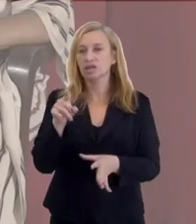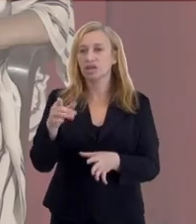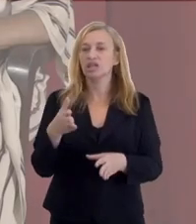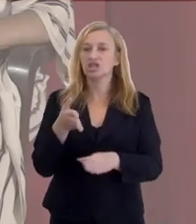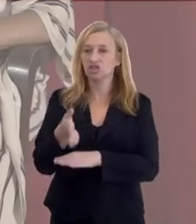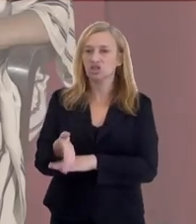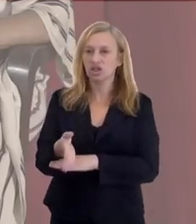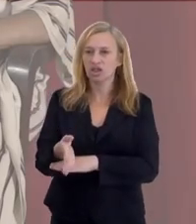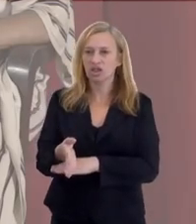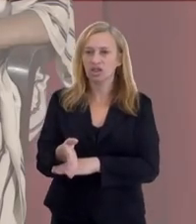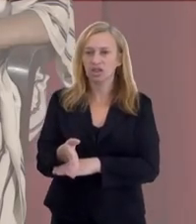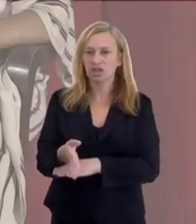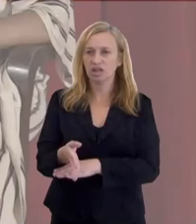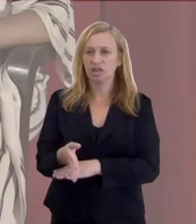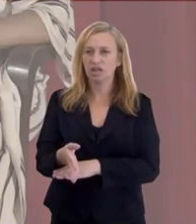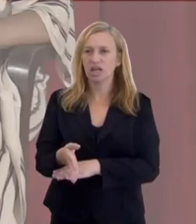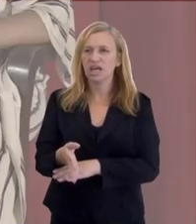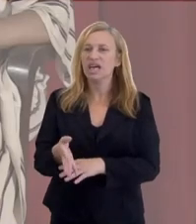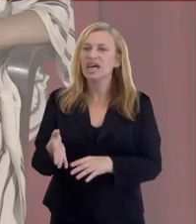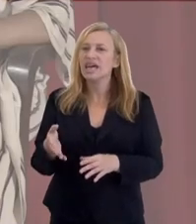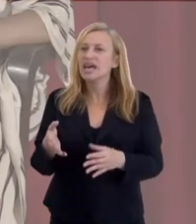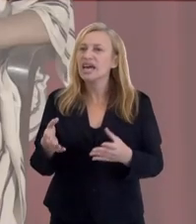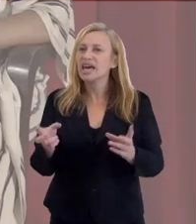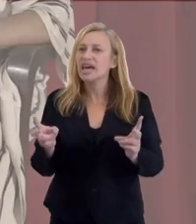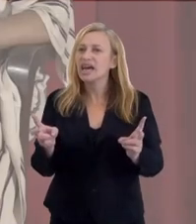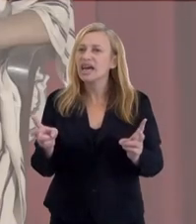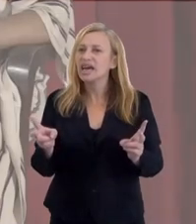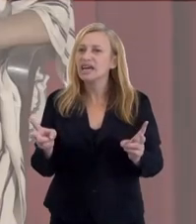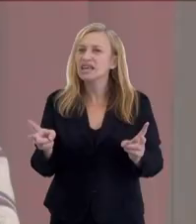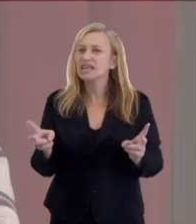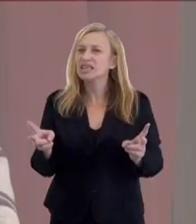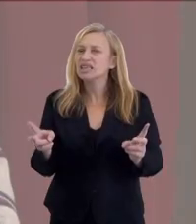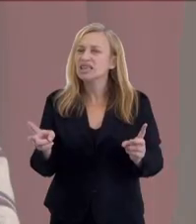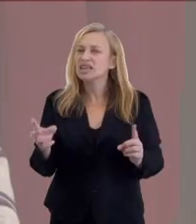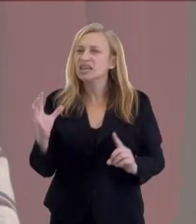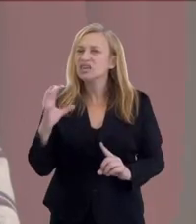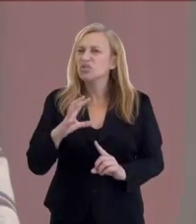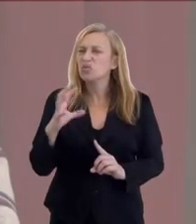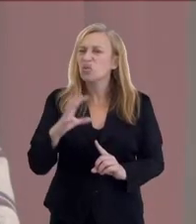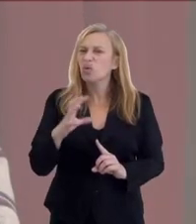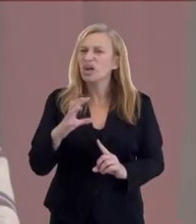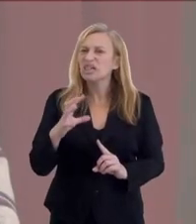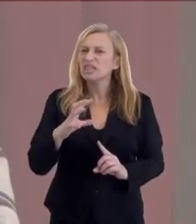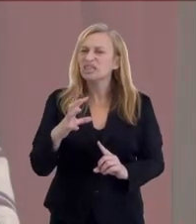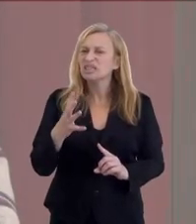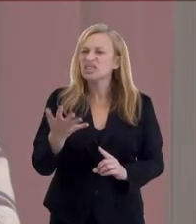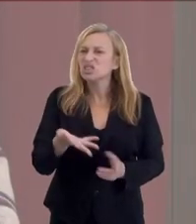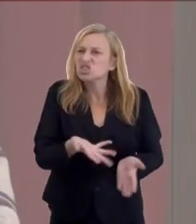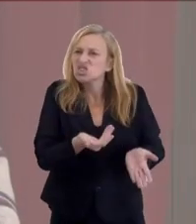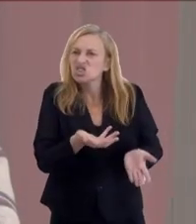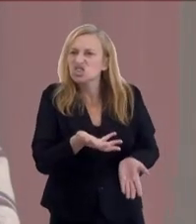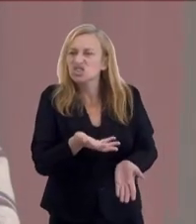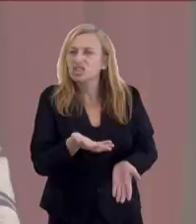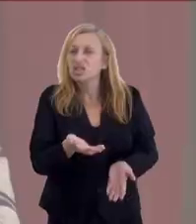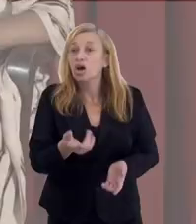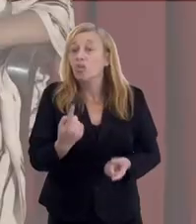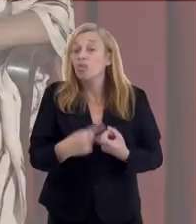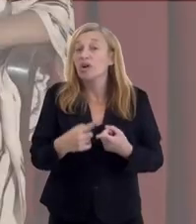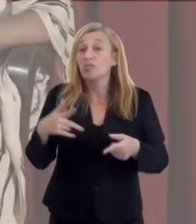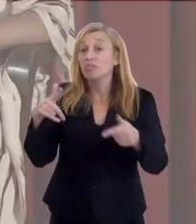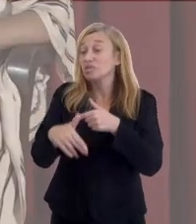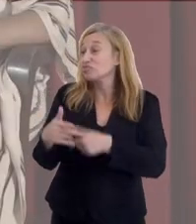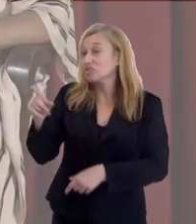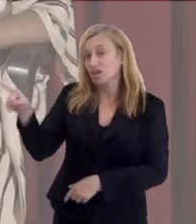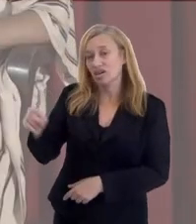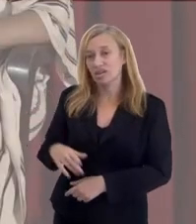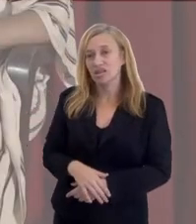eles, essa quantidade quantidade de chamados porque seria prejudicial a eles. Então,